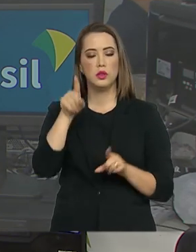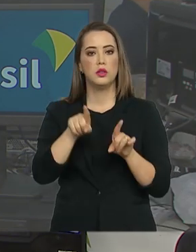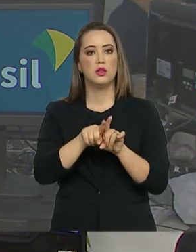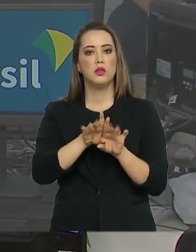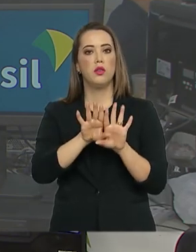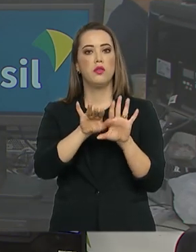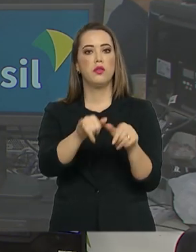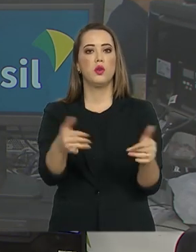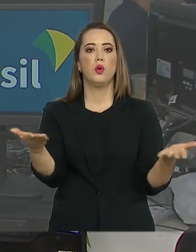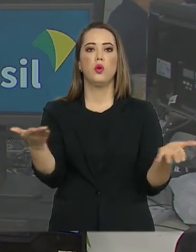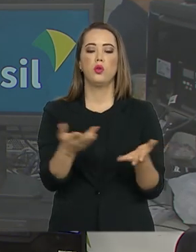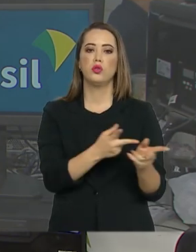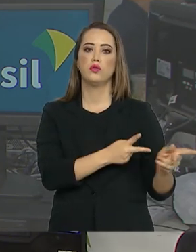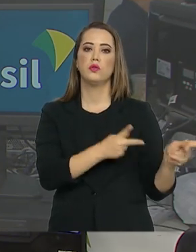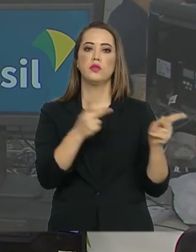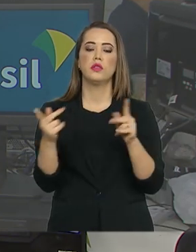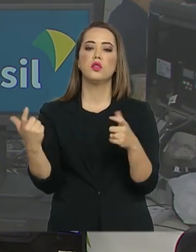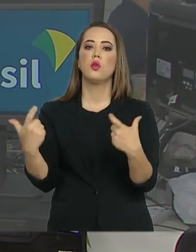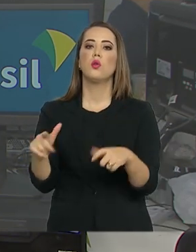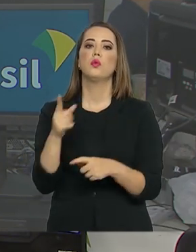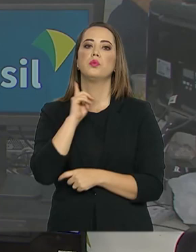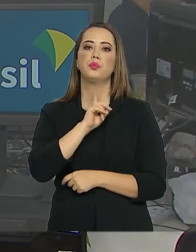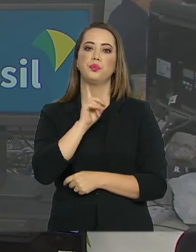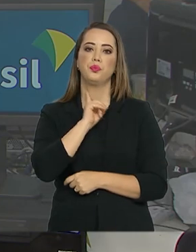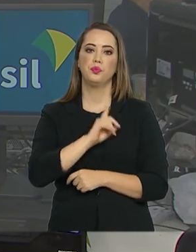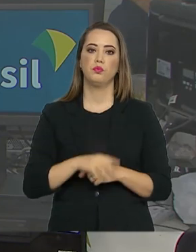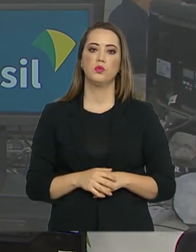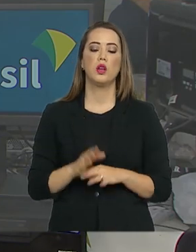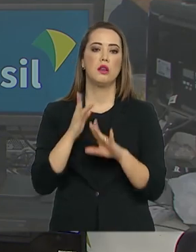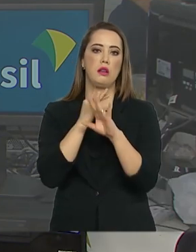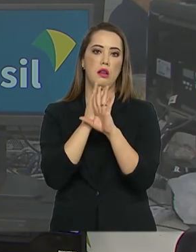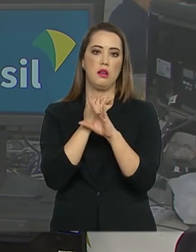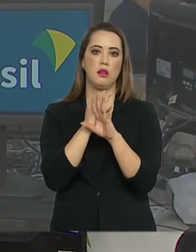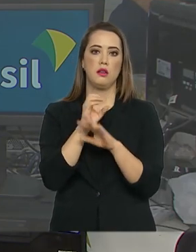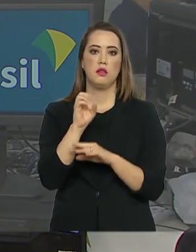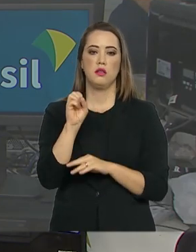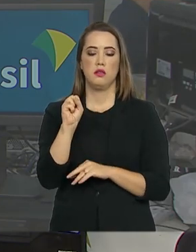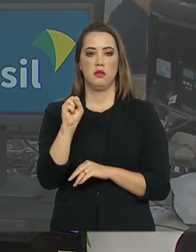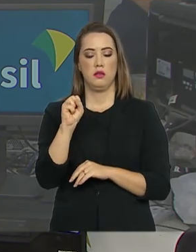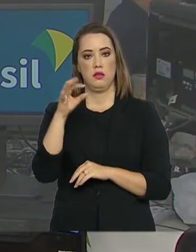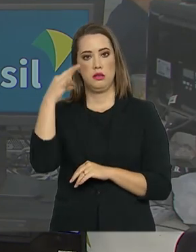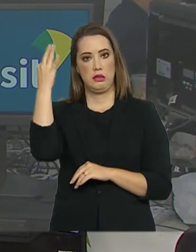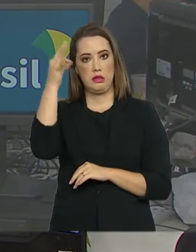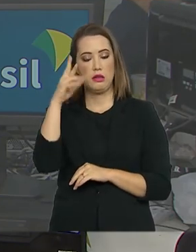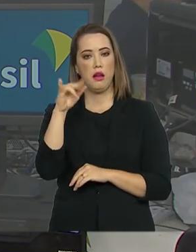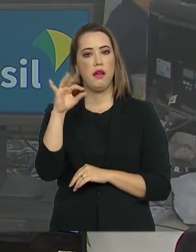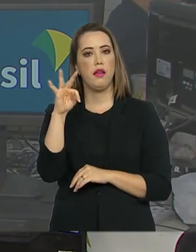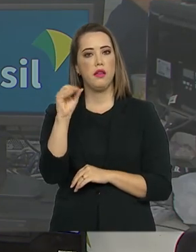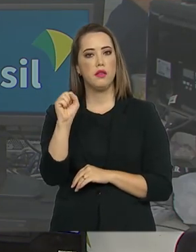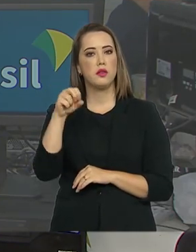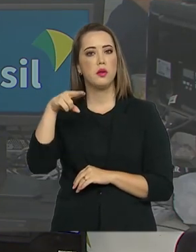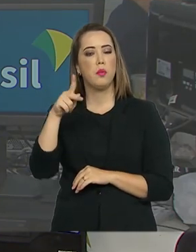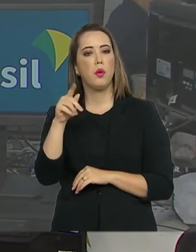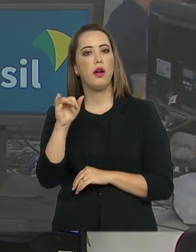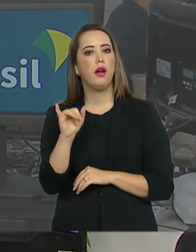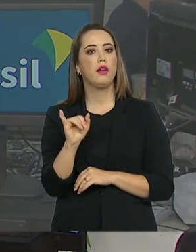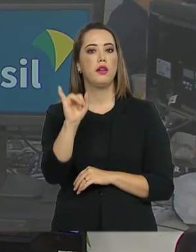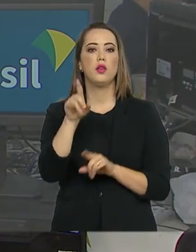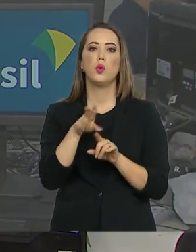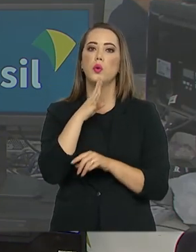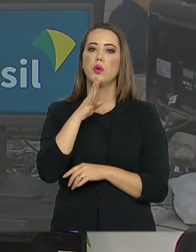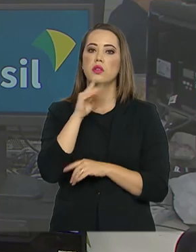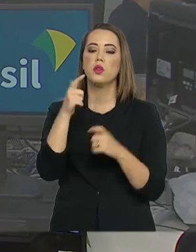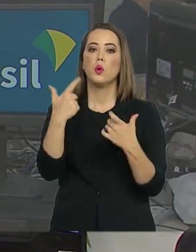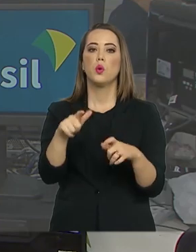Mourão encerrou hoje a visita ao interior de Minas Gerais. Na cidade de Santa Rita do Sapucaí, ele conheceu o Instituto Nacional de